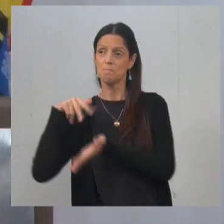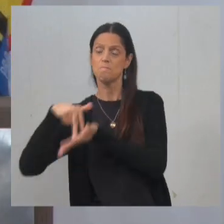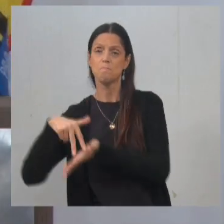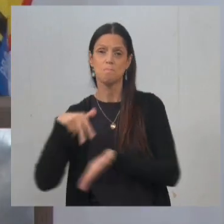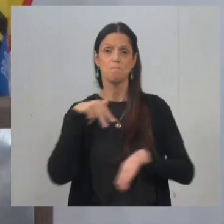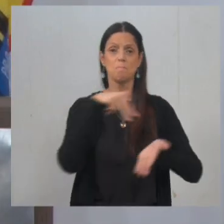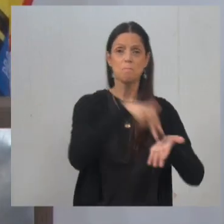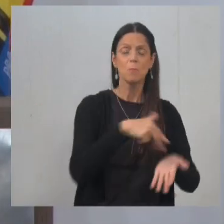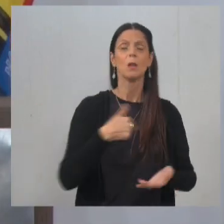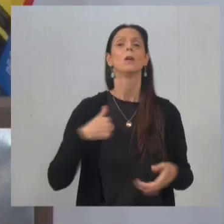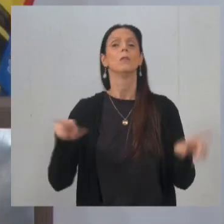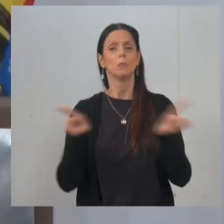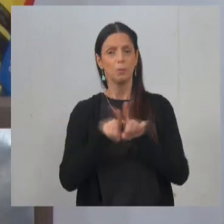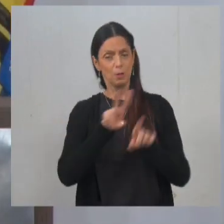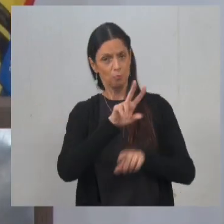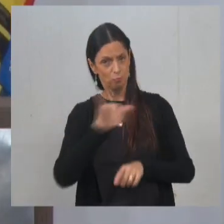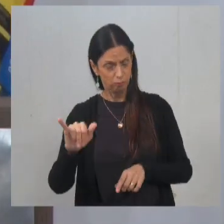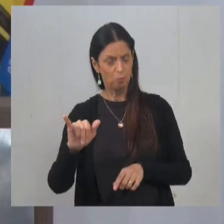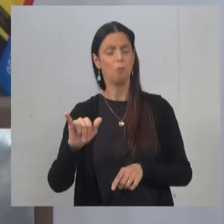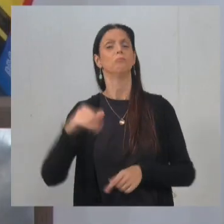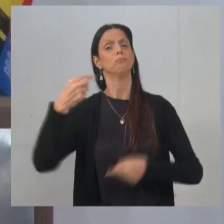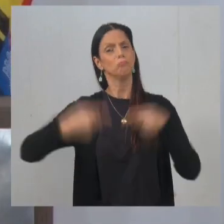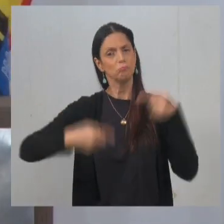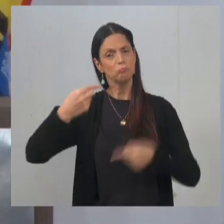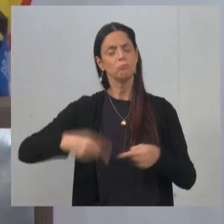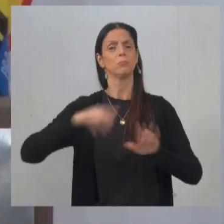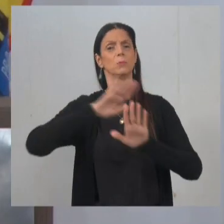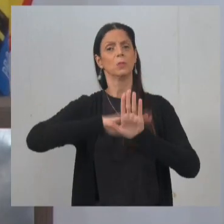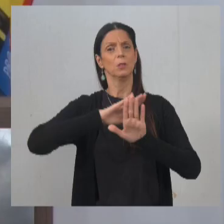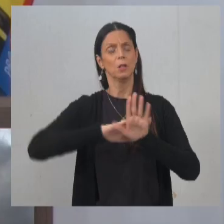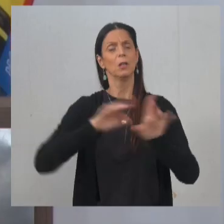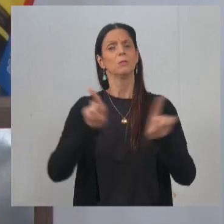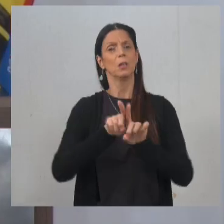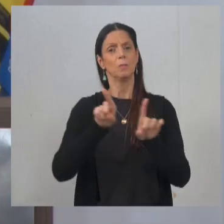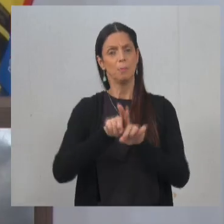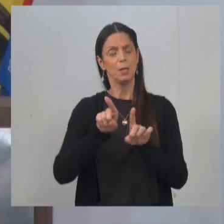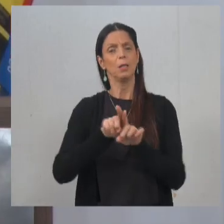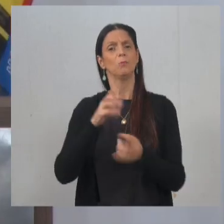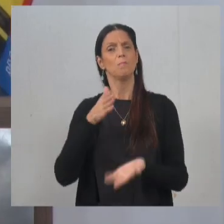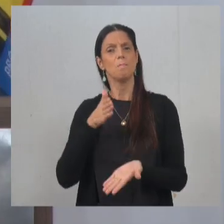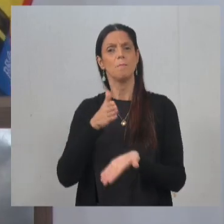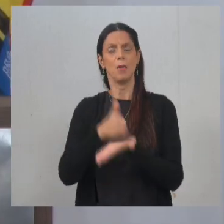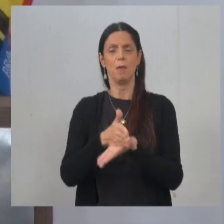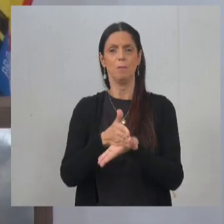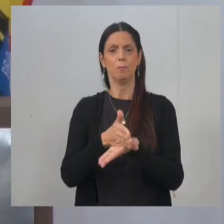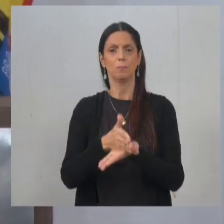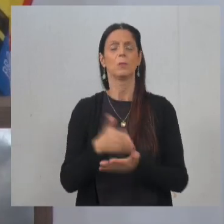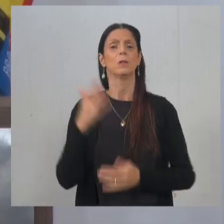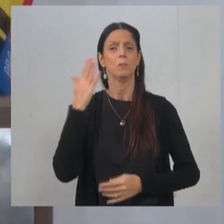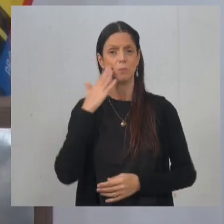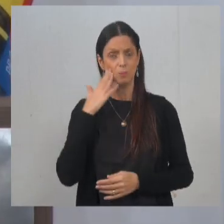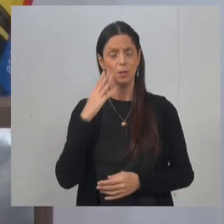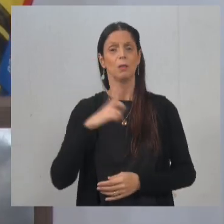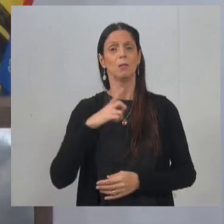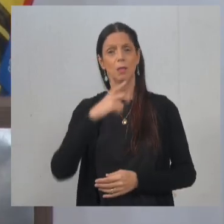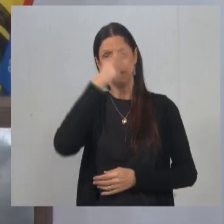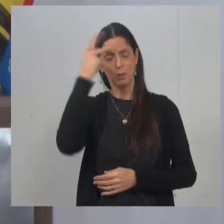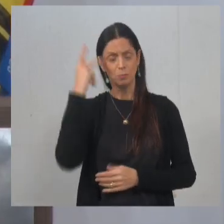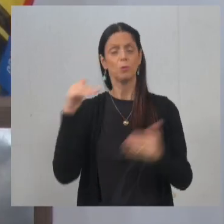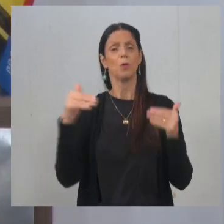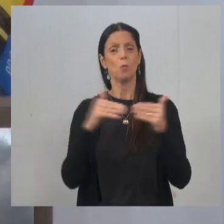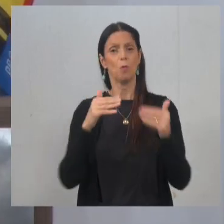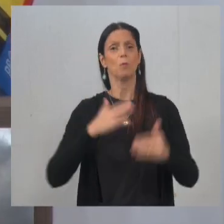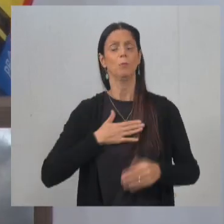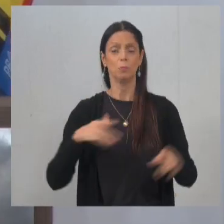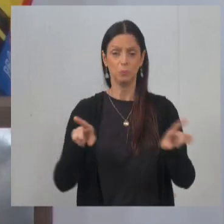eu vou reivindicar, sim, um debate ideológico do centro democrático e sei que muitas pessoas lá fora concordam com o nosso posicionamento